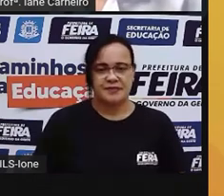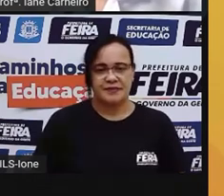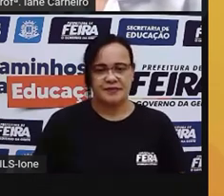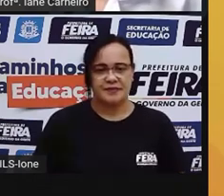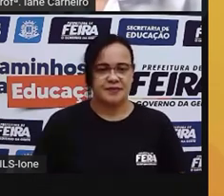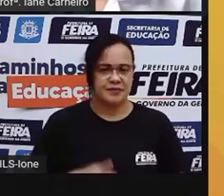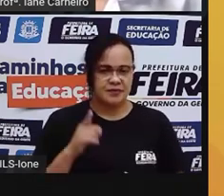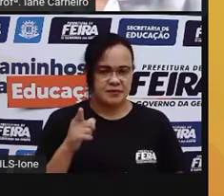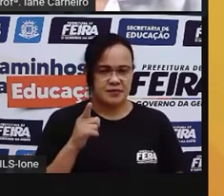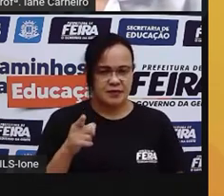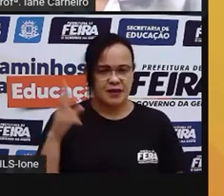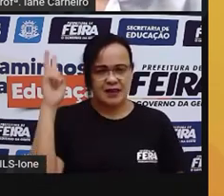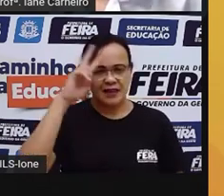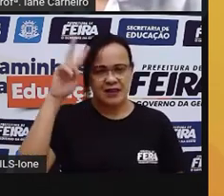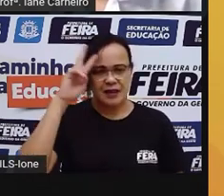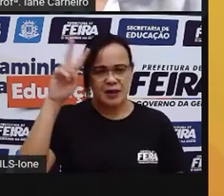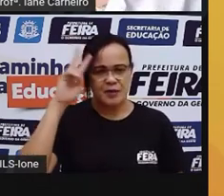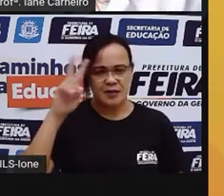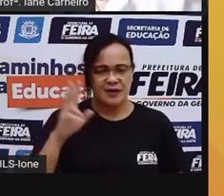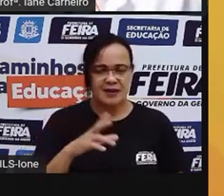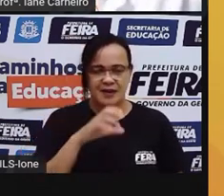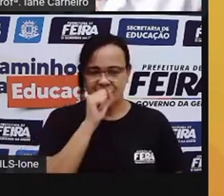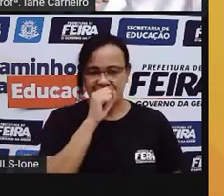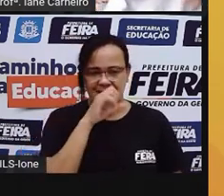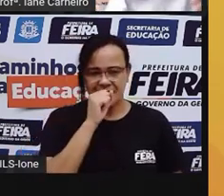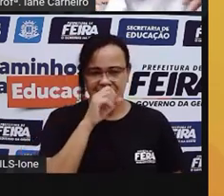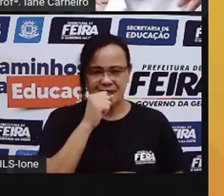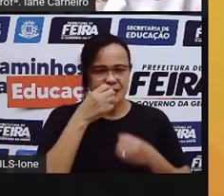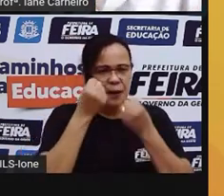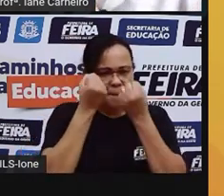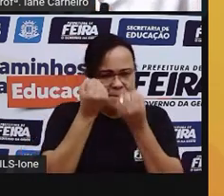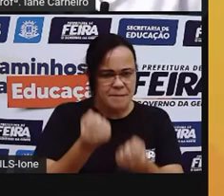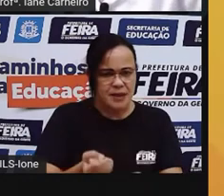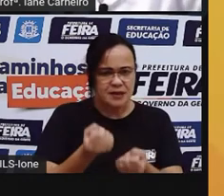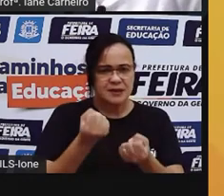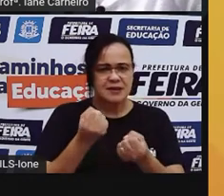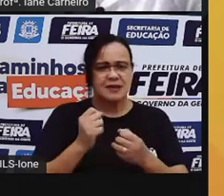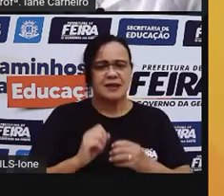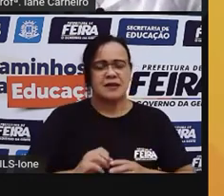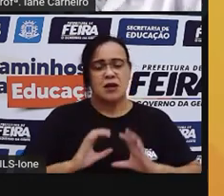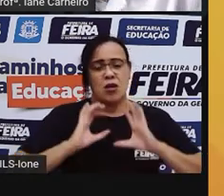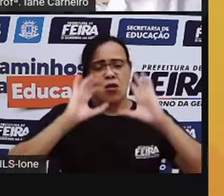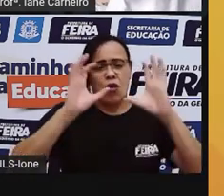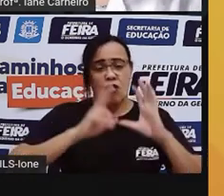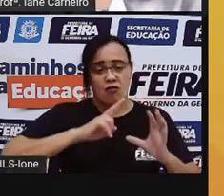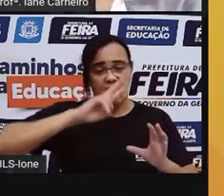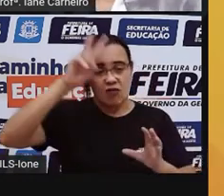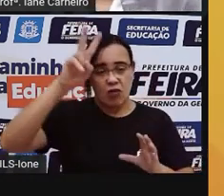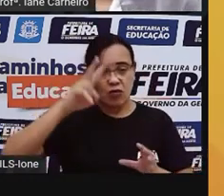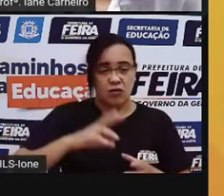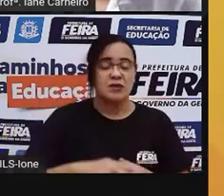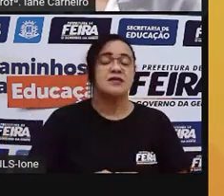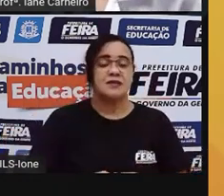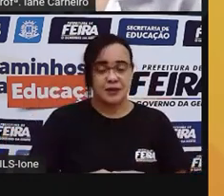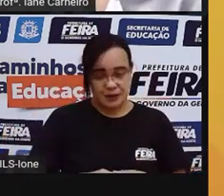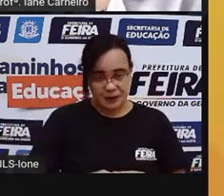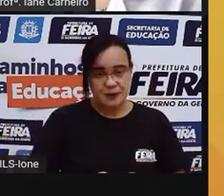Essa aqui, quem lembra o nome dessa bola? A aranja, que a prova fica bem pesada. A gente tem que jogar para cair na festa.